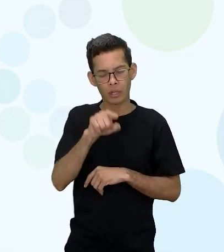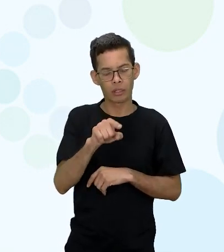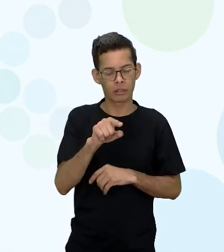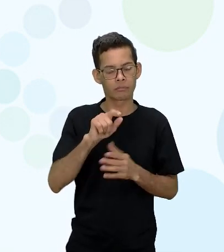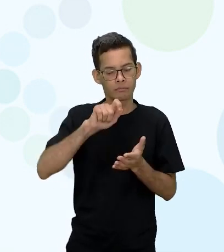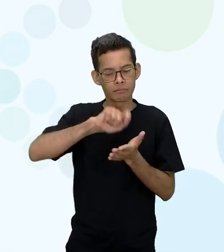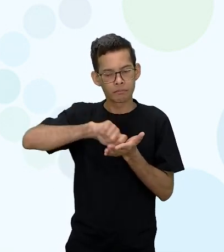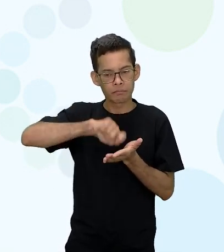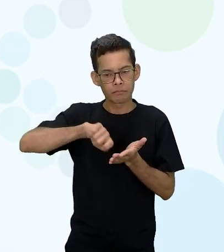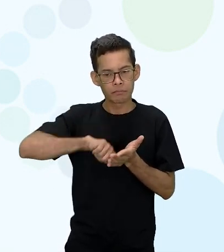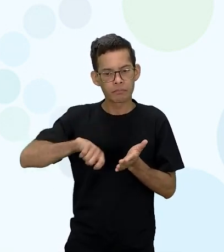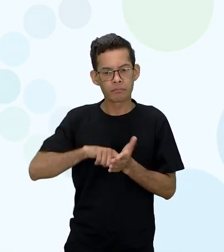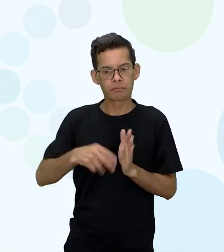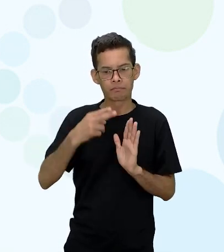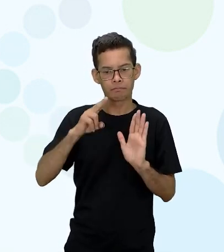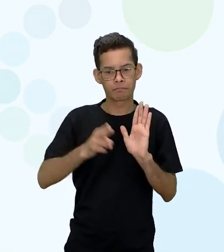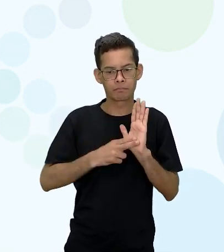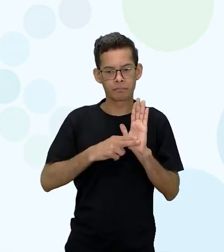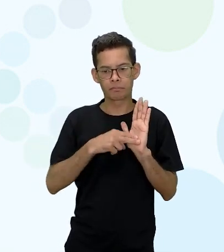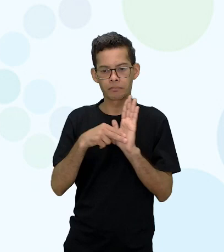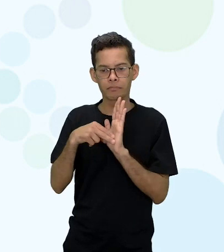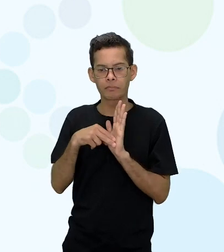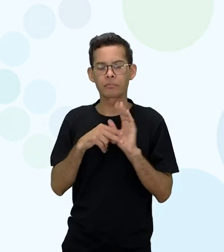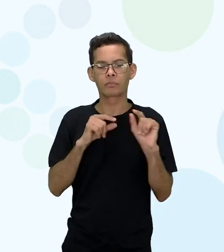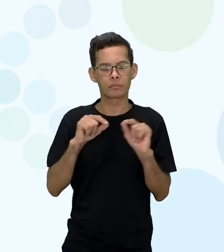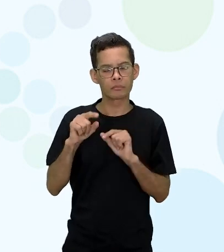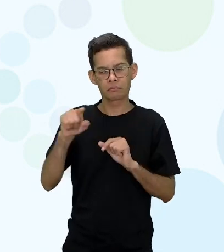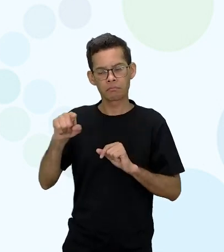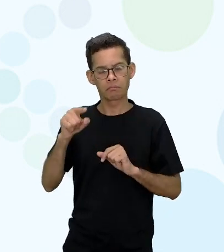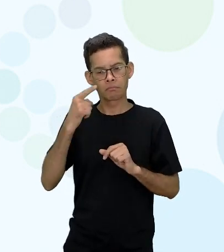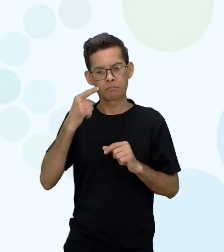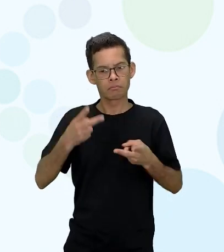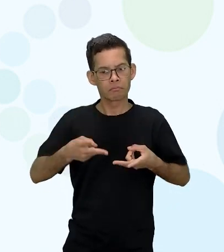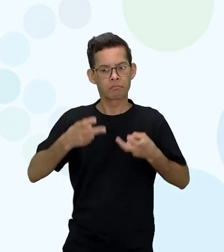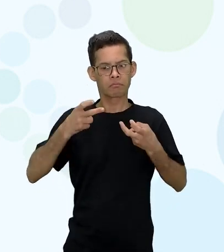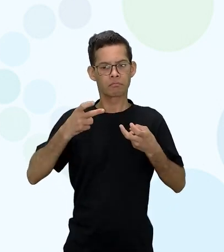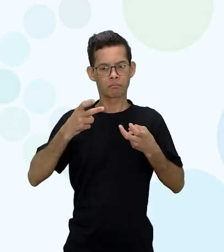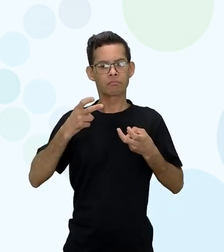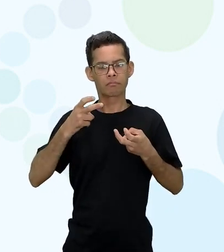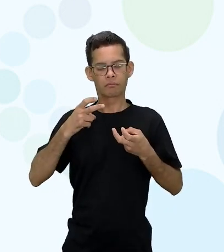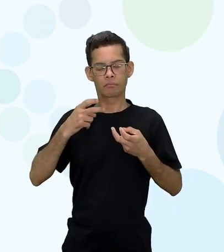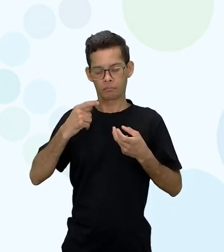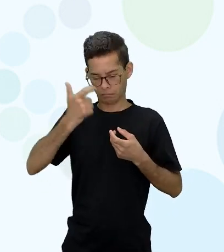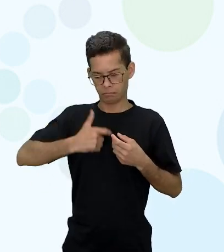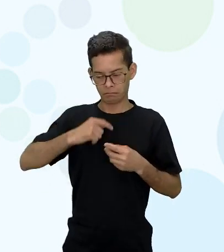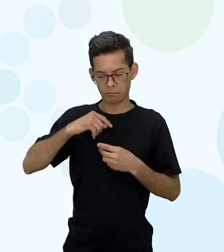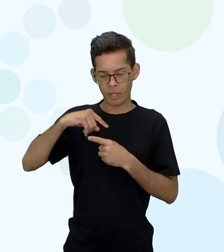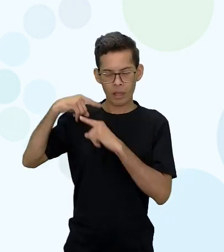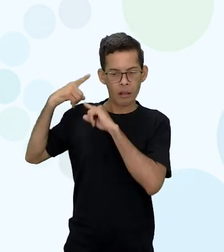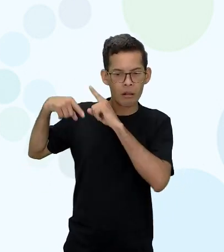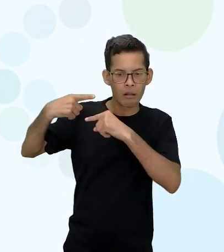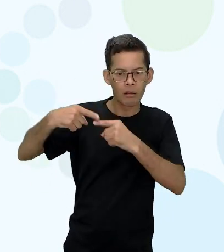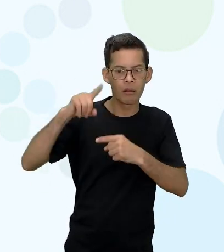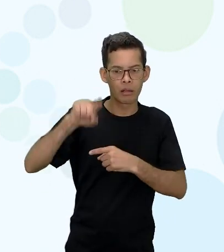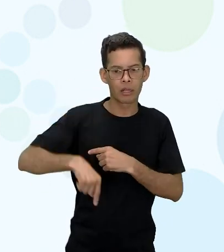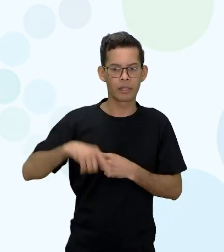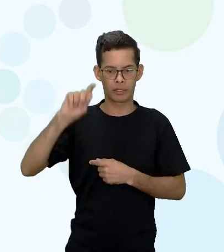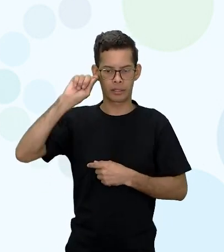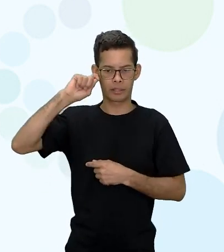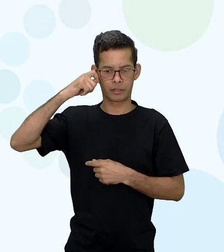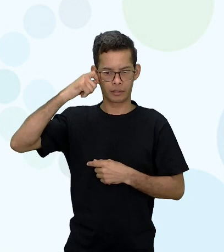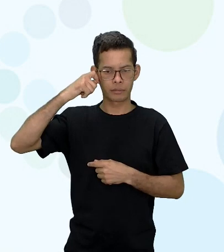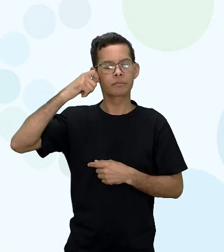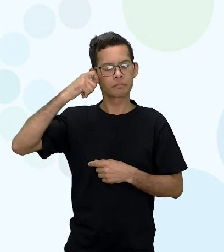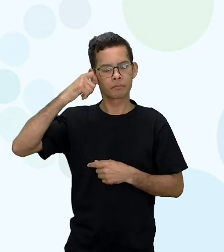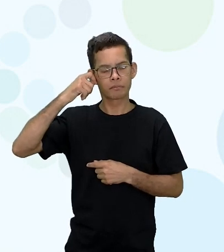própria declaração, se deu conta de que pertencia à raça negra. Este fato criou algumas